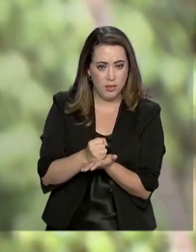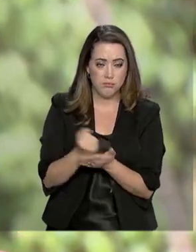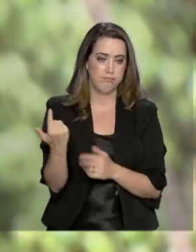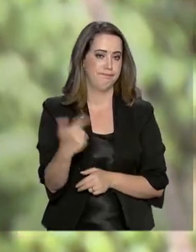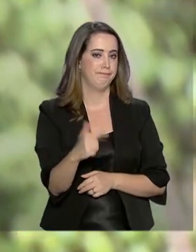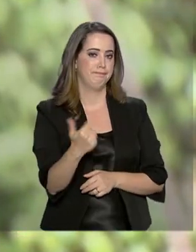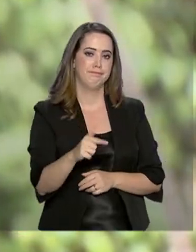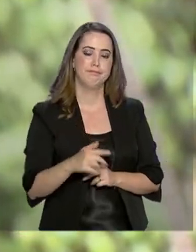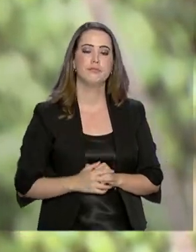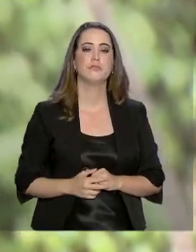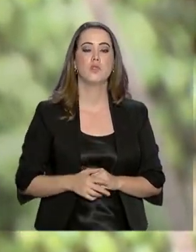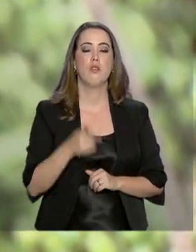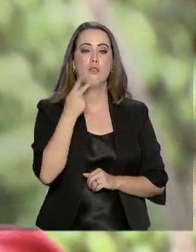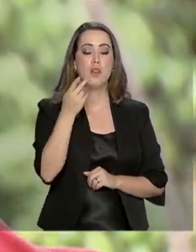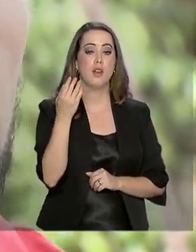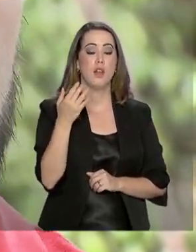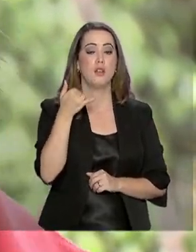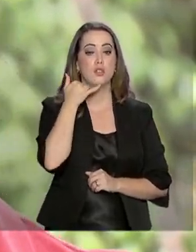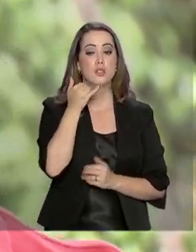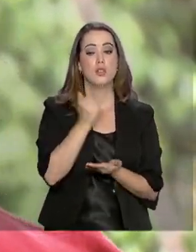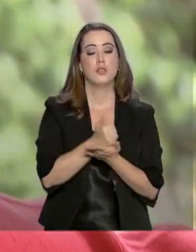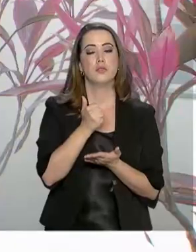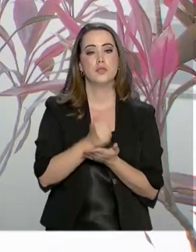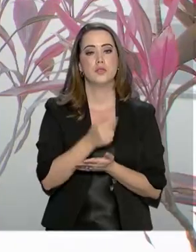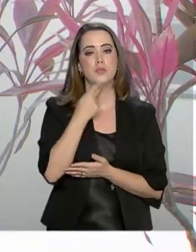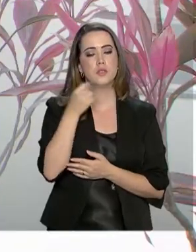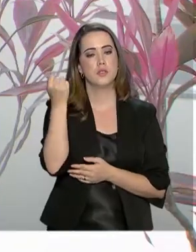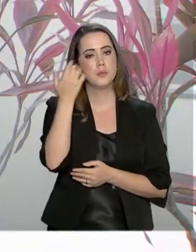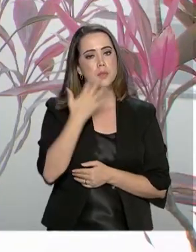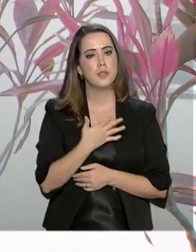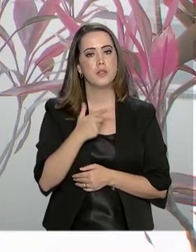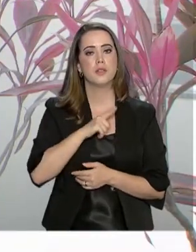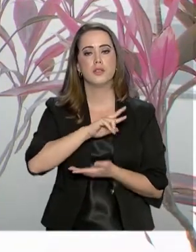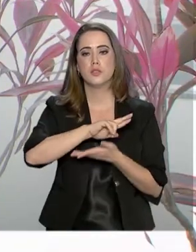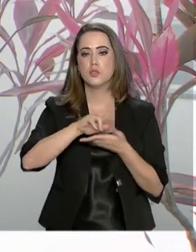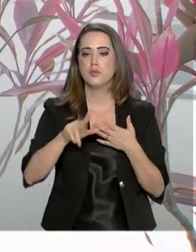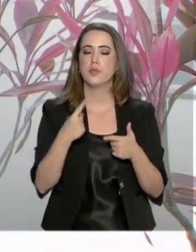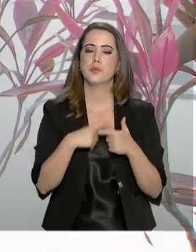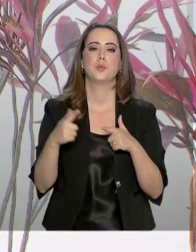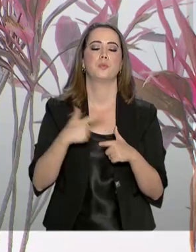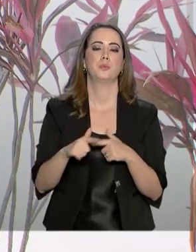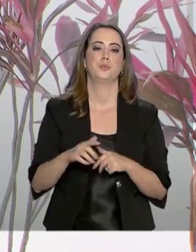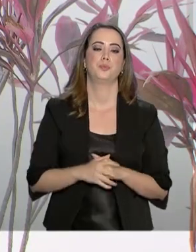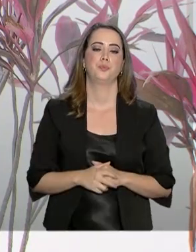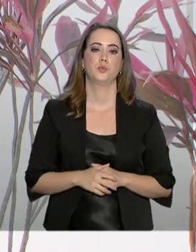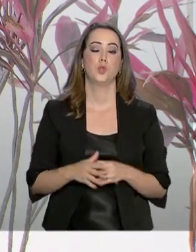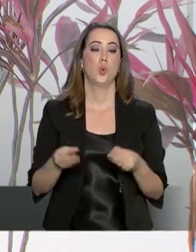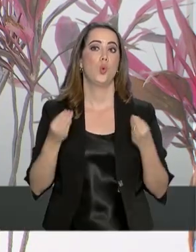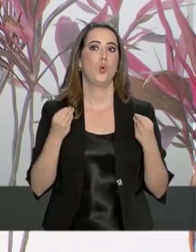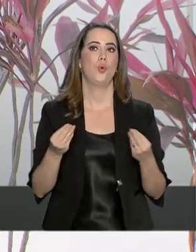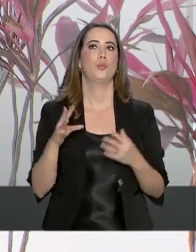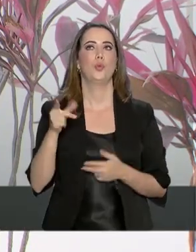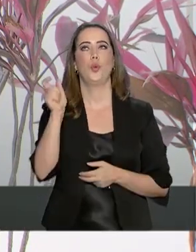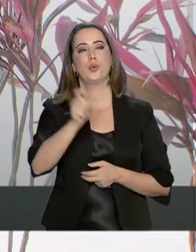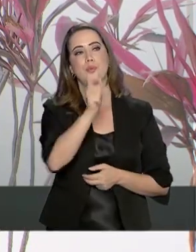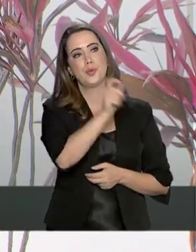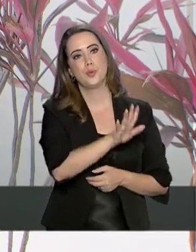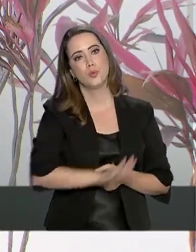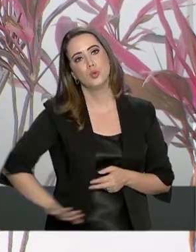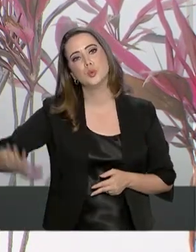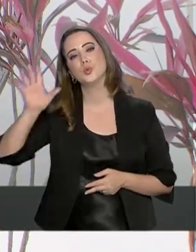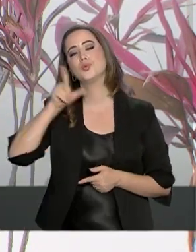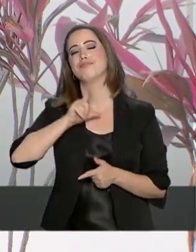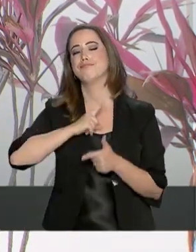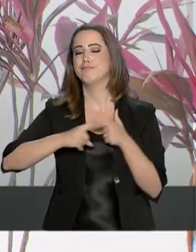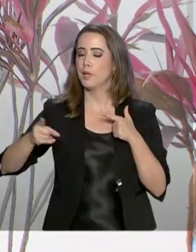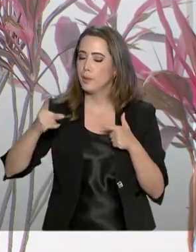Quando se trata de telefonia, o advogado conta ainda que coleciona problemas. Como todo brasileiro, já tive muito